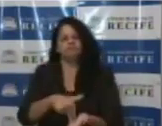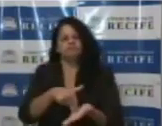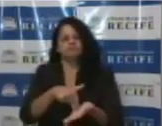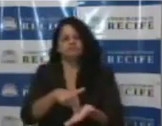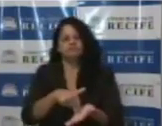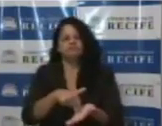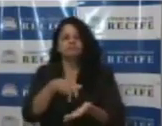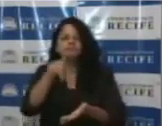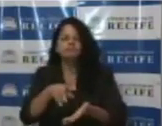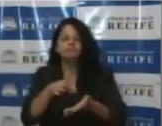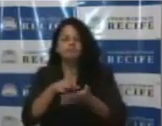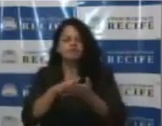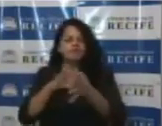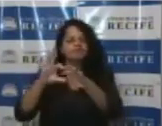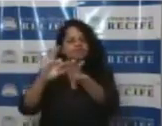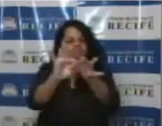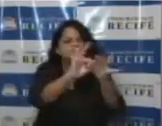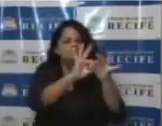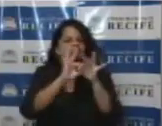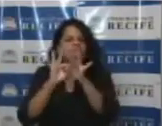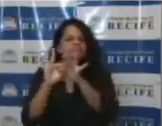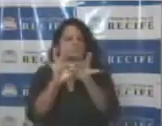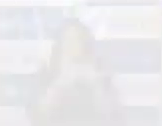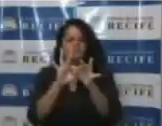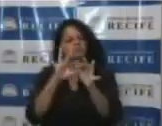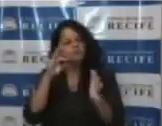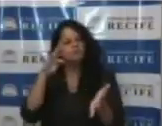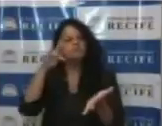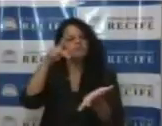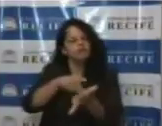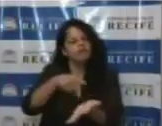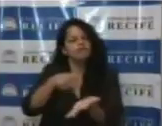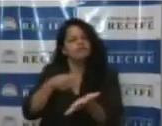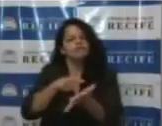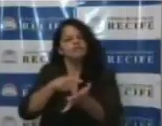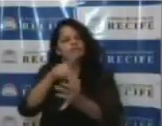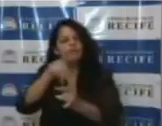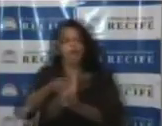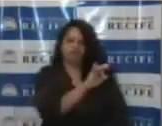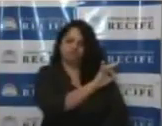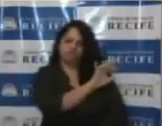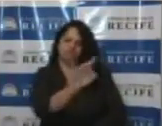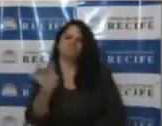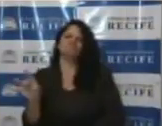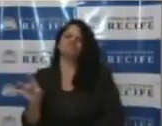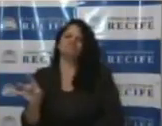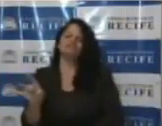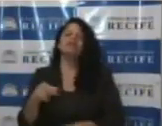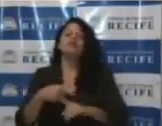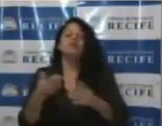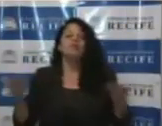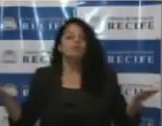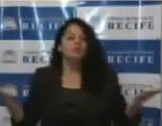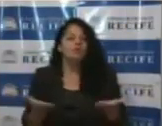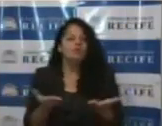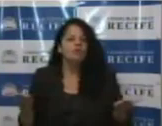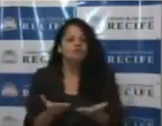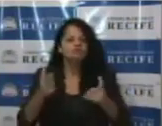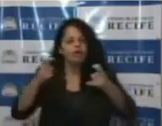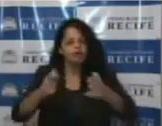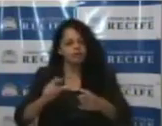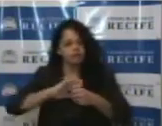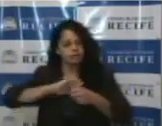acho que a união, ela realmente, de fato, faz essa força. Estar aqui hoje, dentro dessa casa,